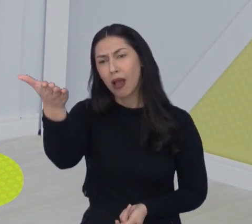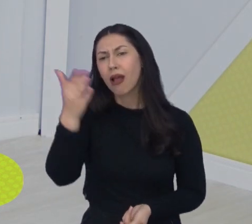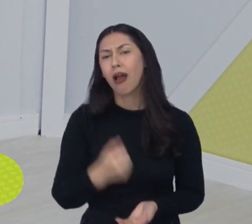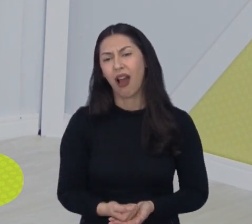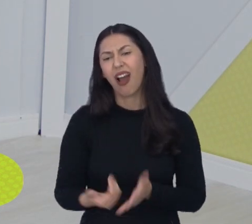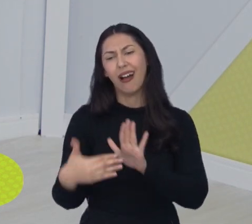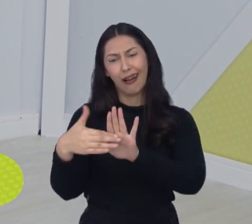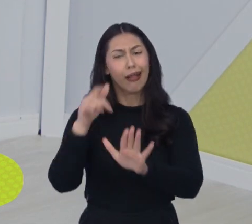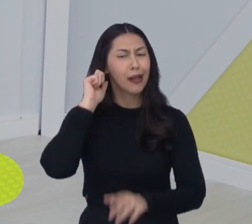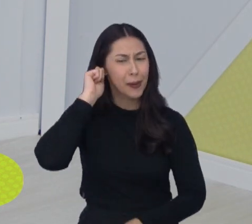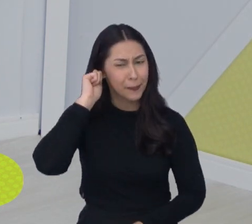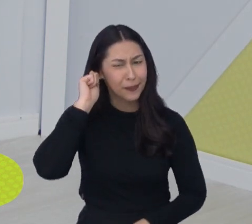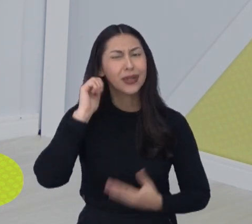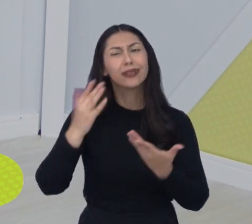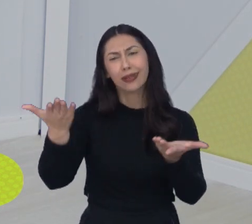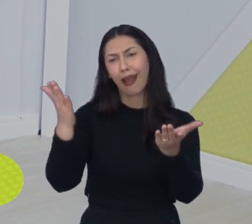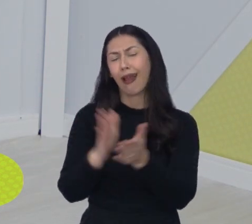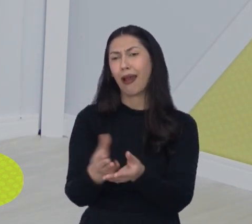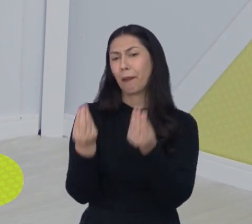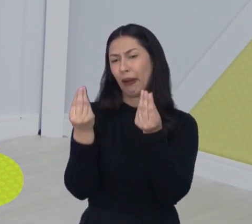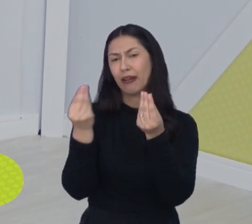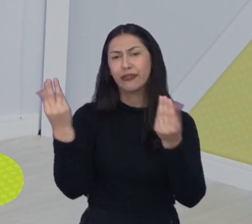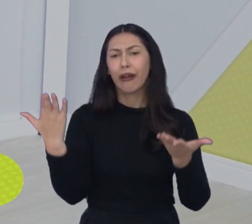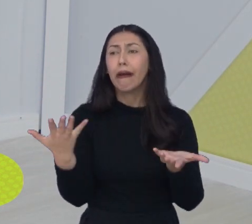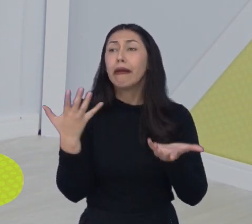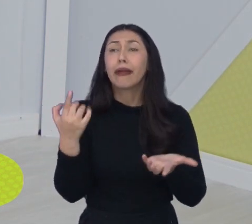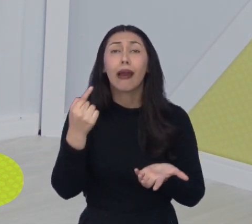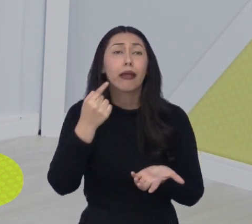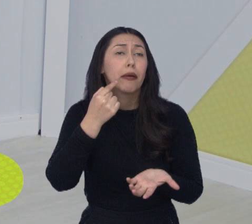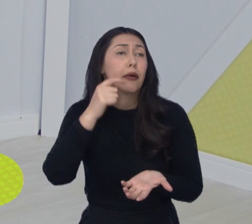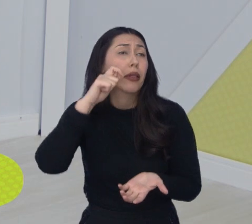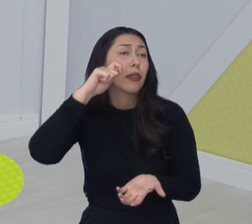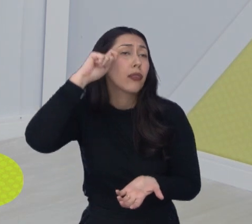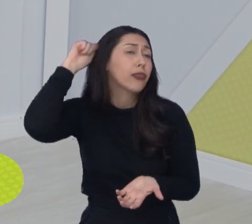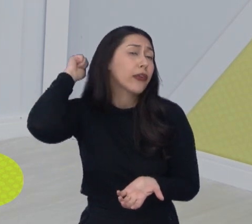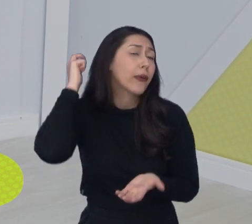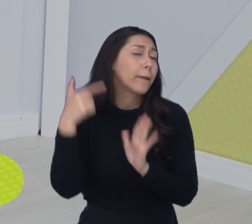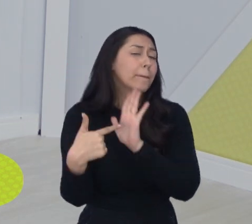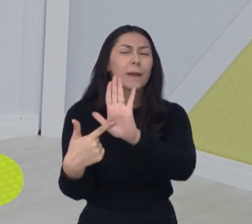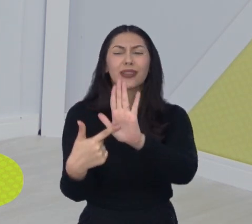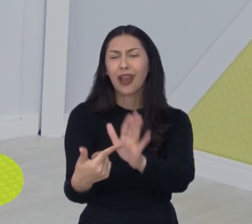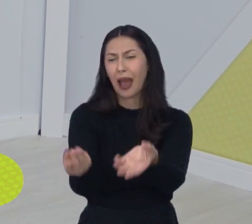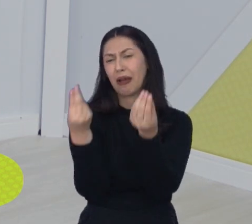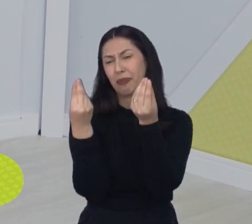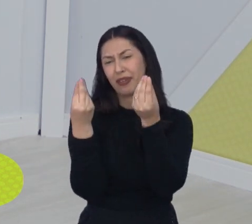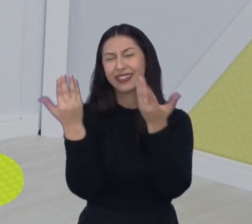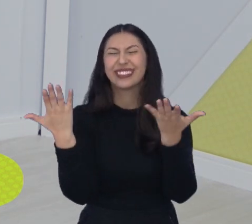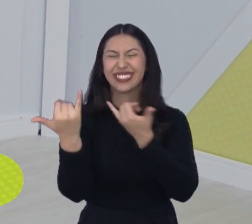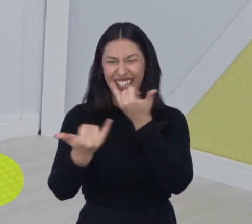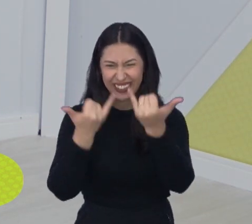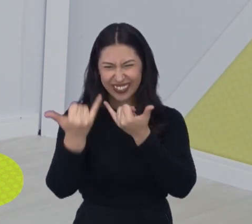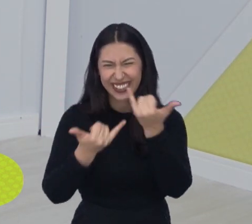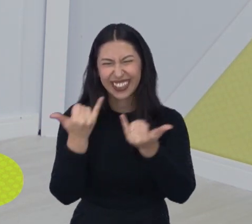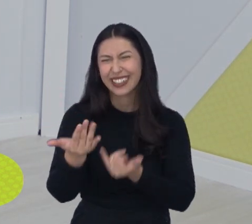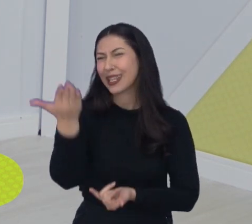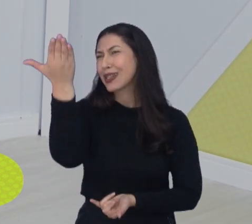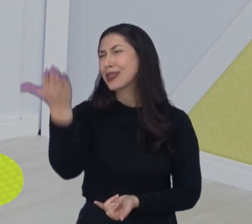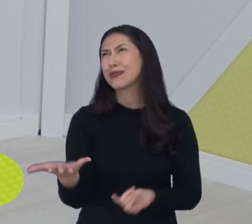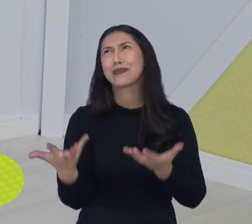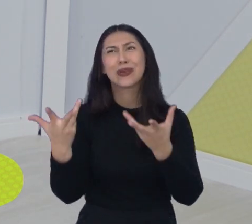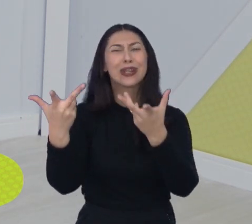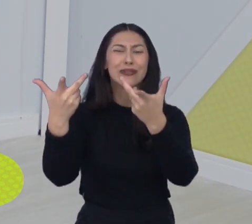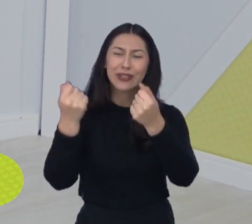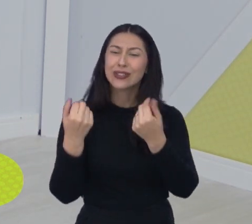o jeito do menino aí, Chicão. O está acontecendo? Agora quer mostrar o risquinho do cabelo que fez? Ah, brincadeira. Pichu é gente da melhor qualidade,